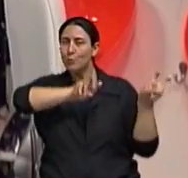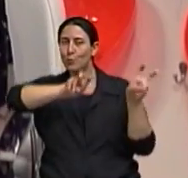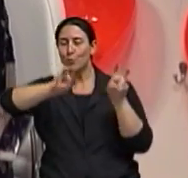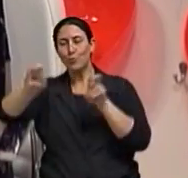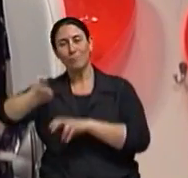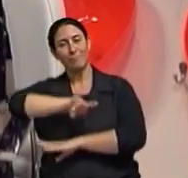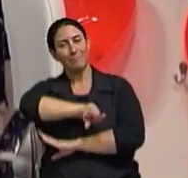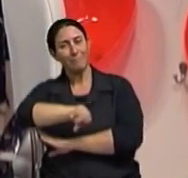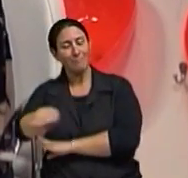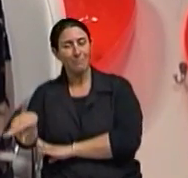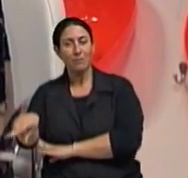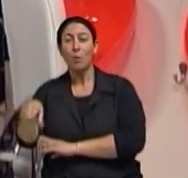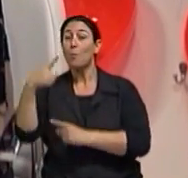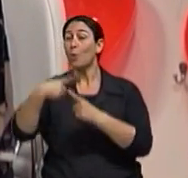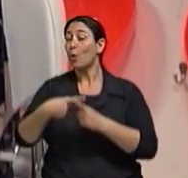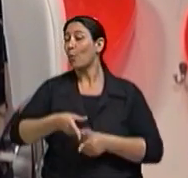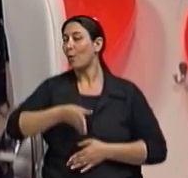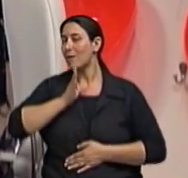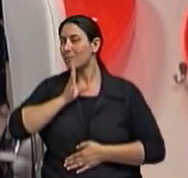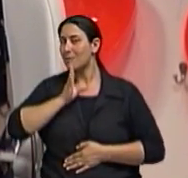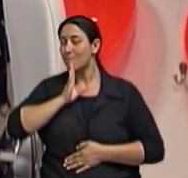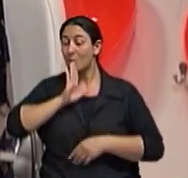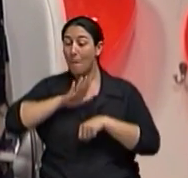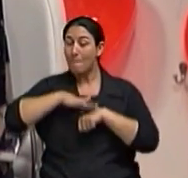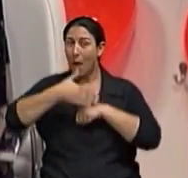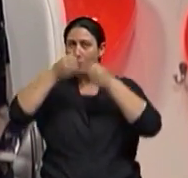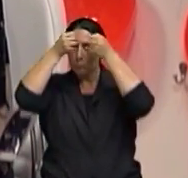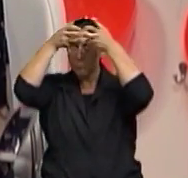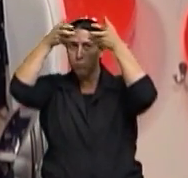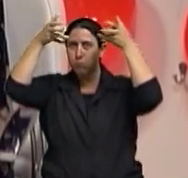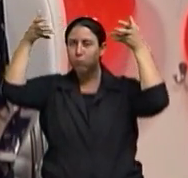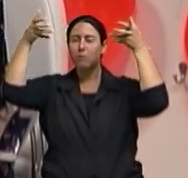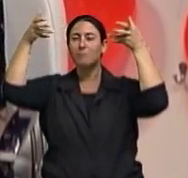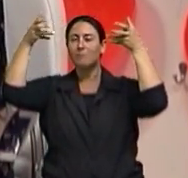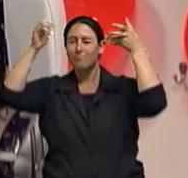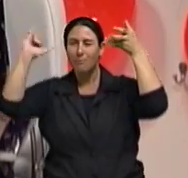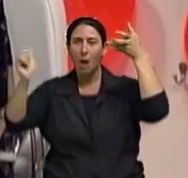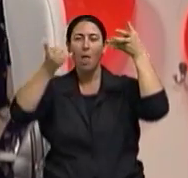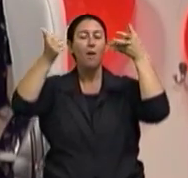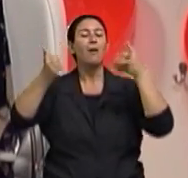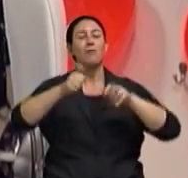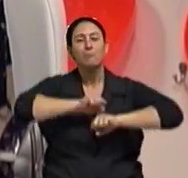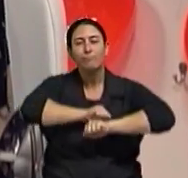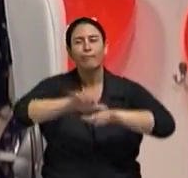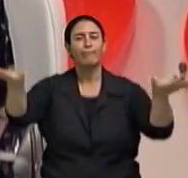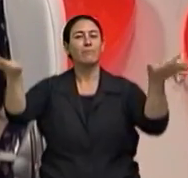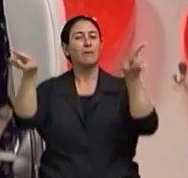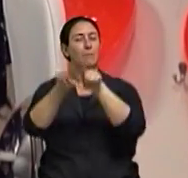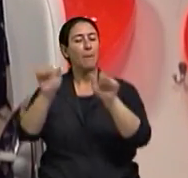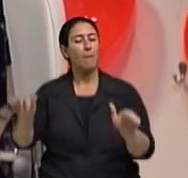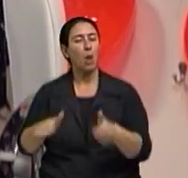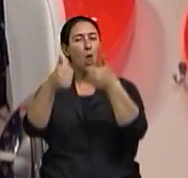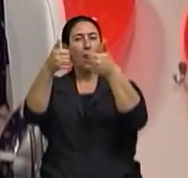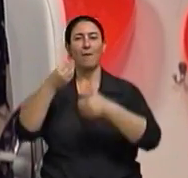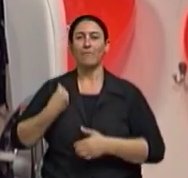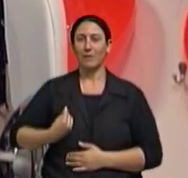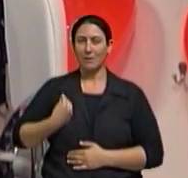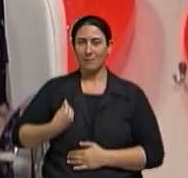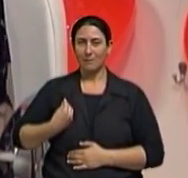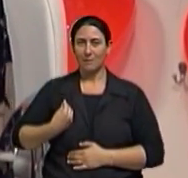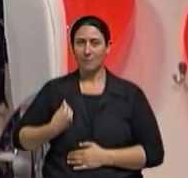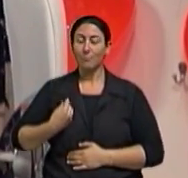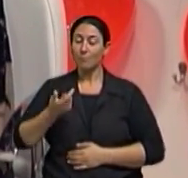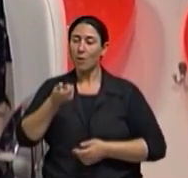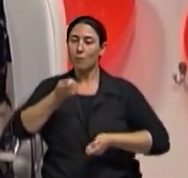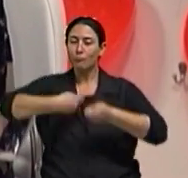assuntos, porque conhecimento, conhecimento, quanto mais ele se espalha, mais ele cresce e mais nós melhoramos a nossa vida. O